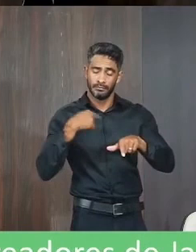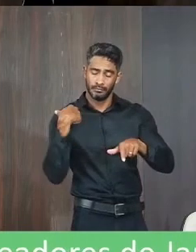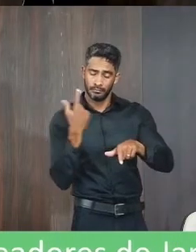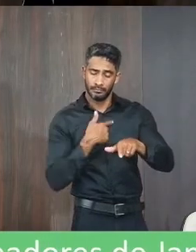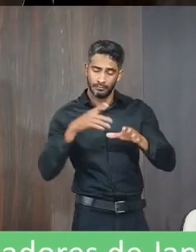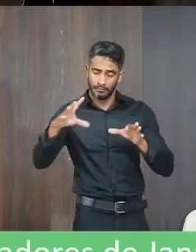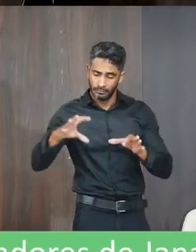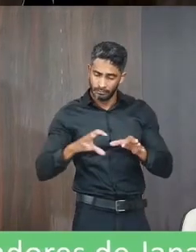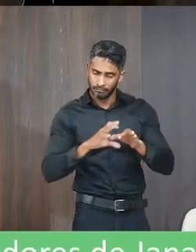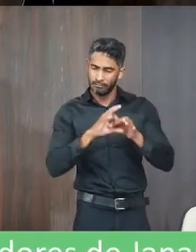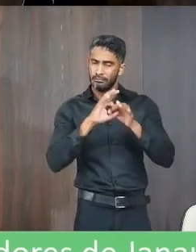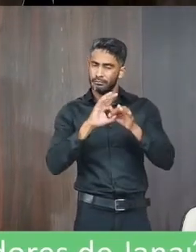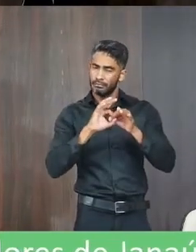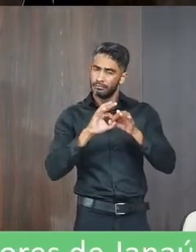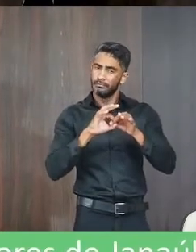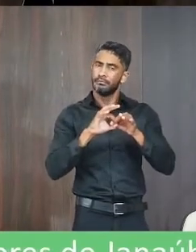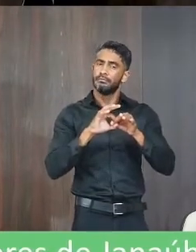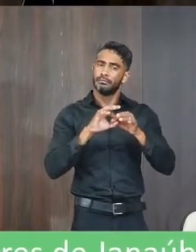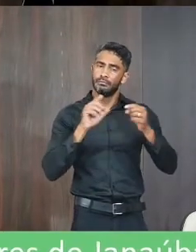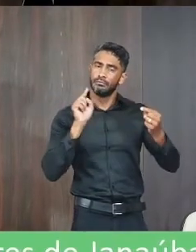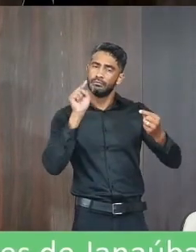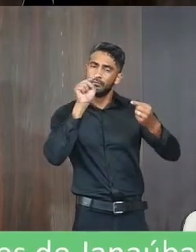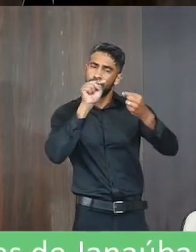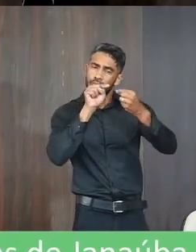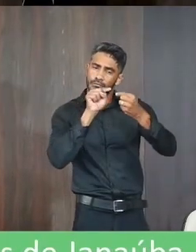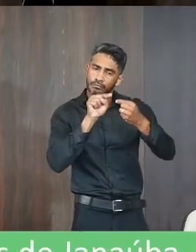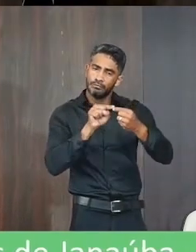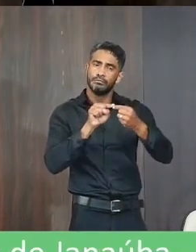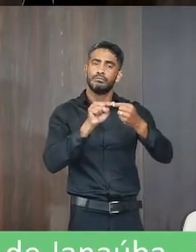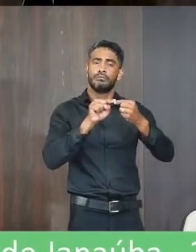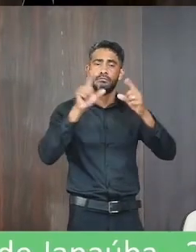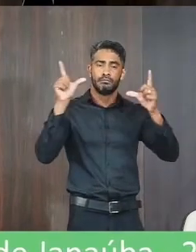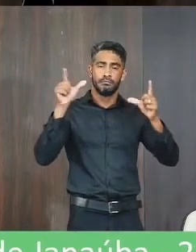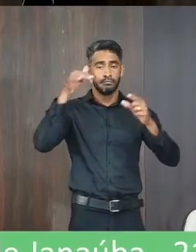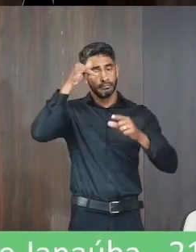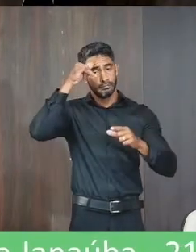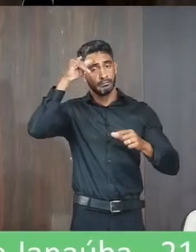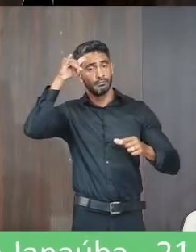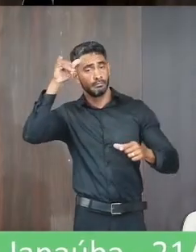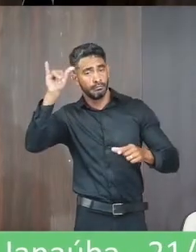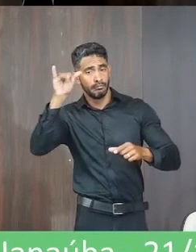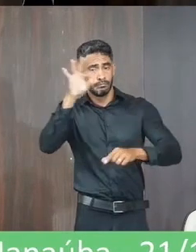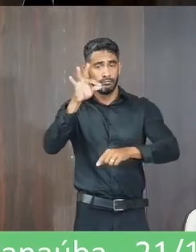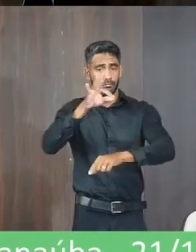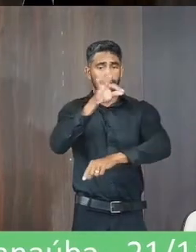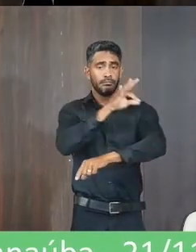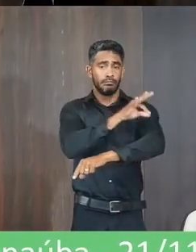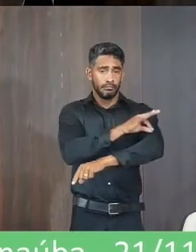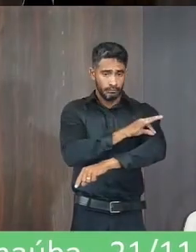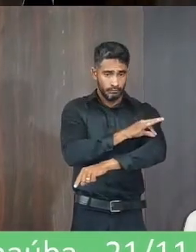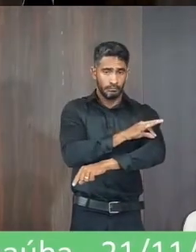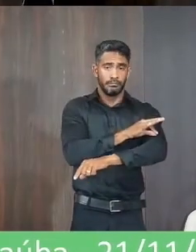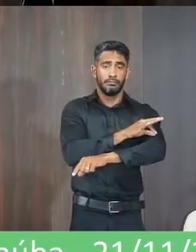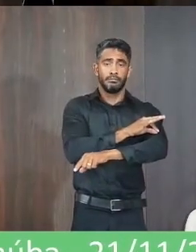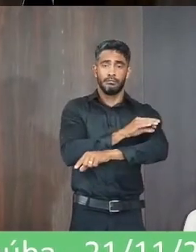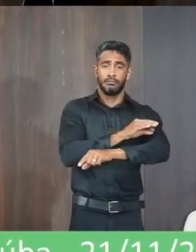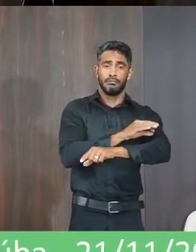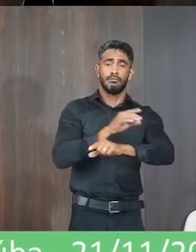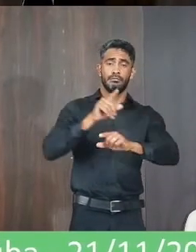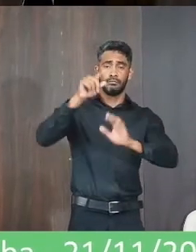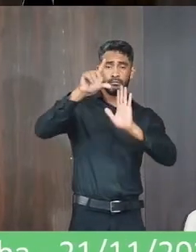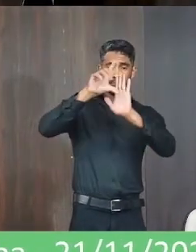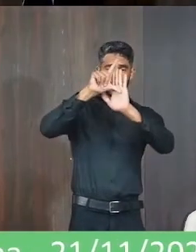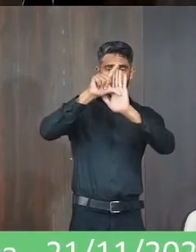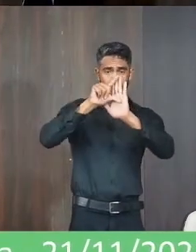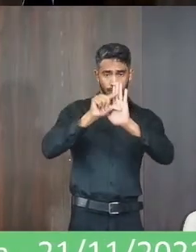forças com o objetivo de manter os índices de infestação abaixo de 1%, e assim evitarmos os